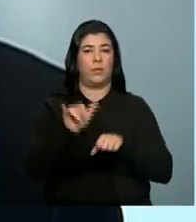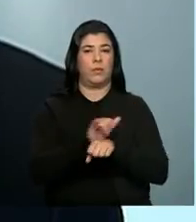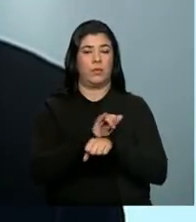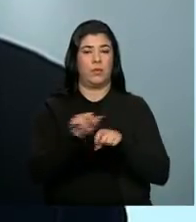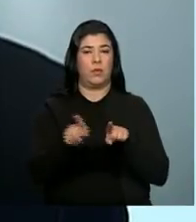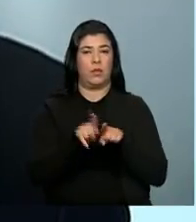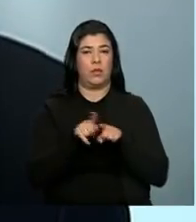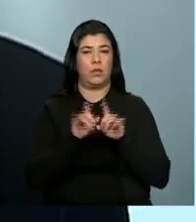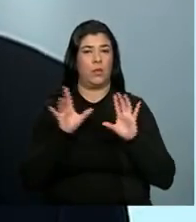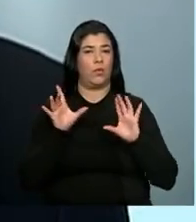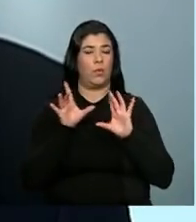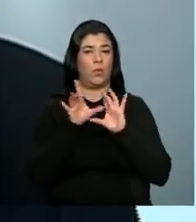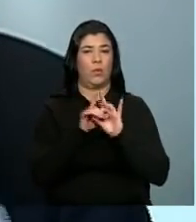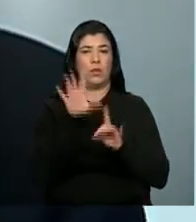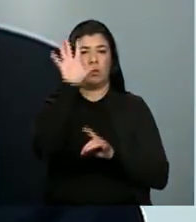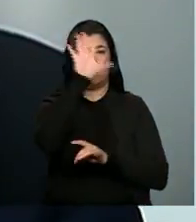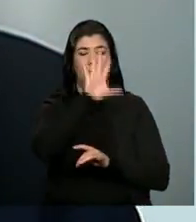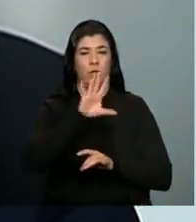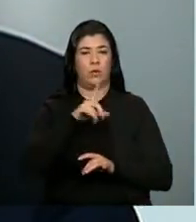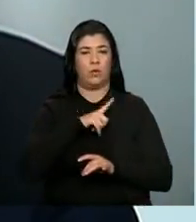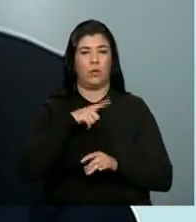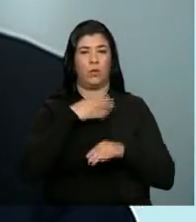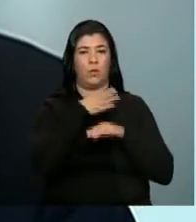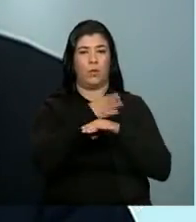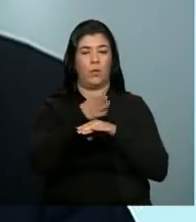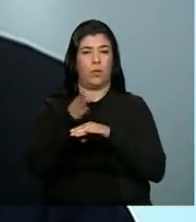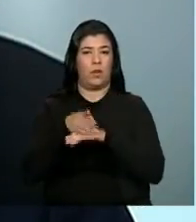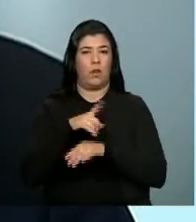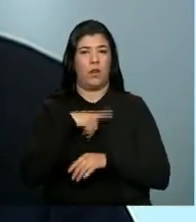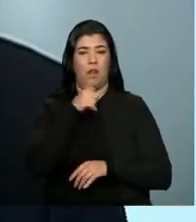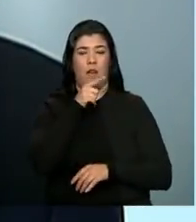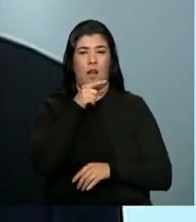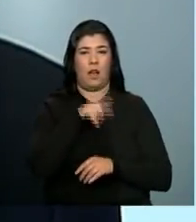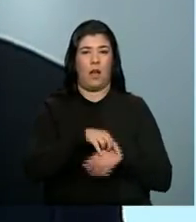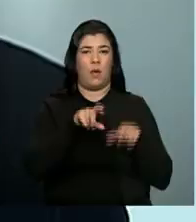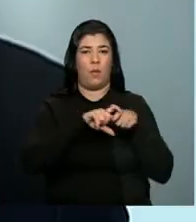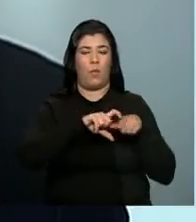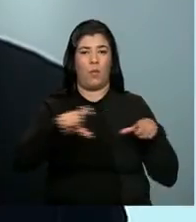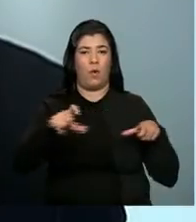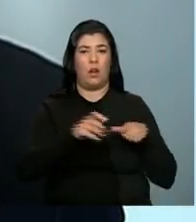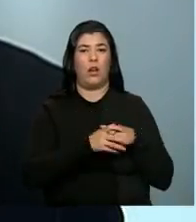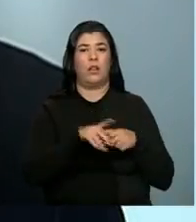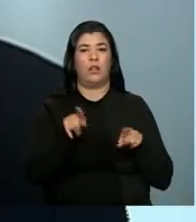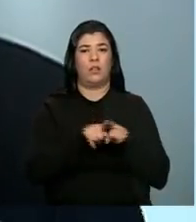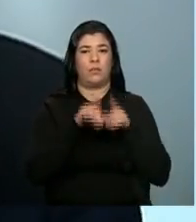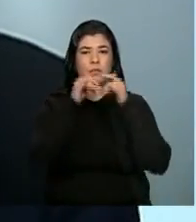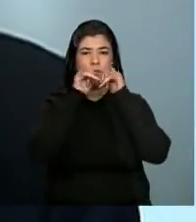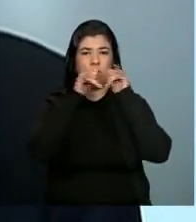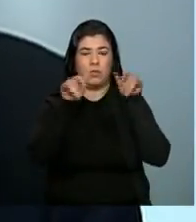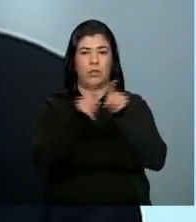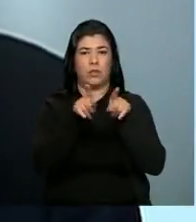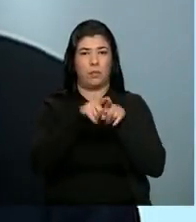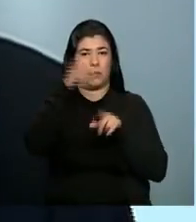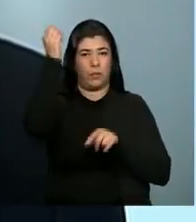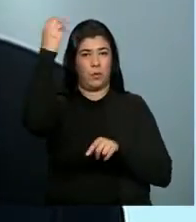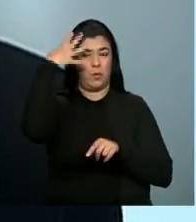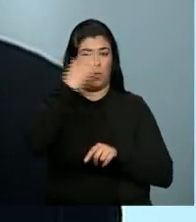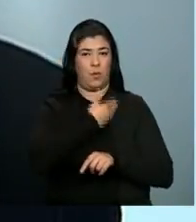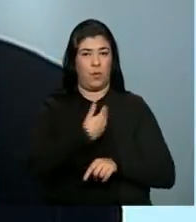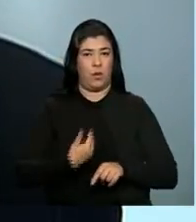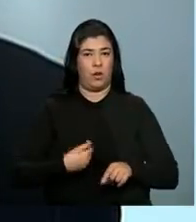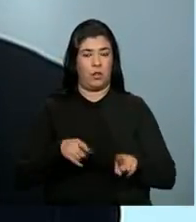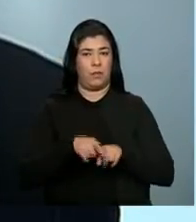também é completa com abastecimento de água e esgoto, drenagem, energia elétrica, iluminação pública,